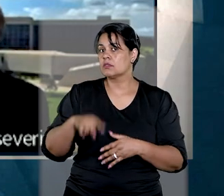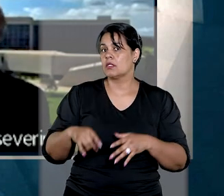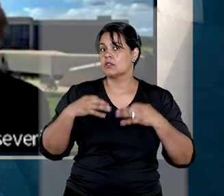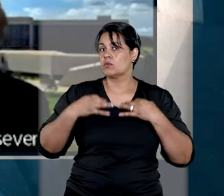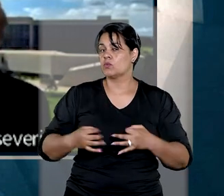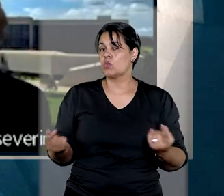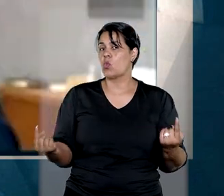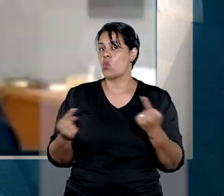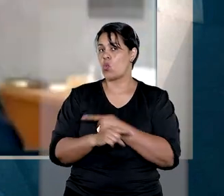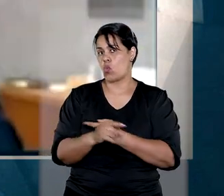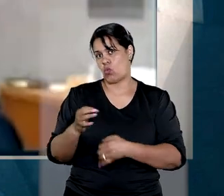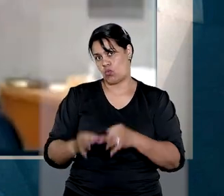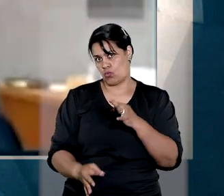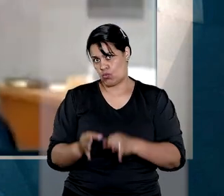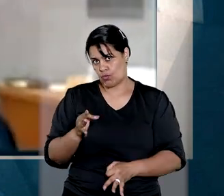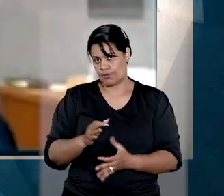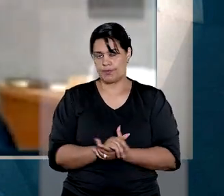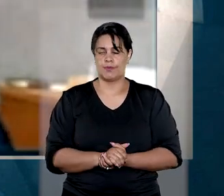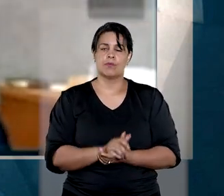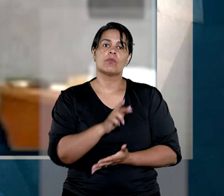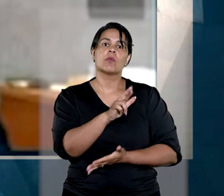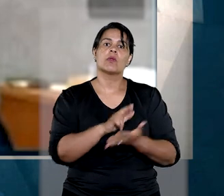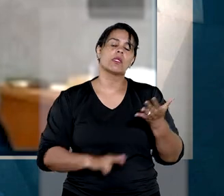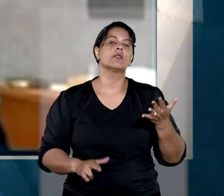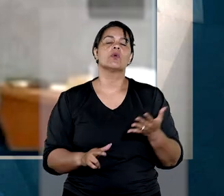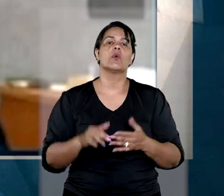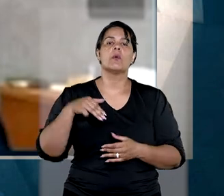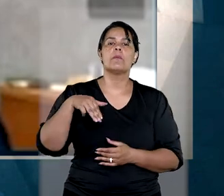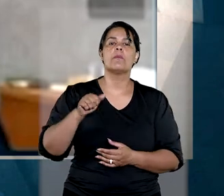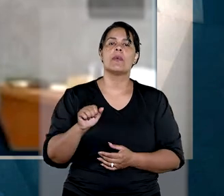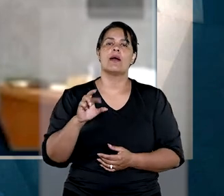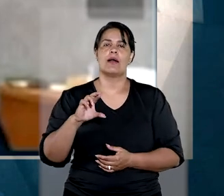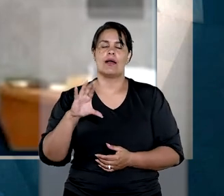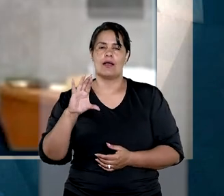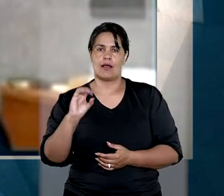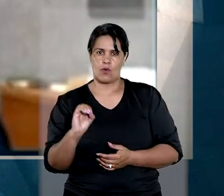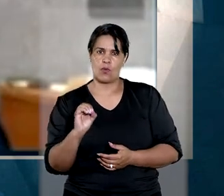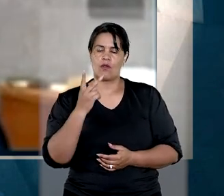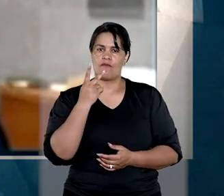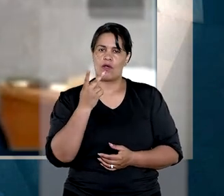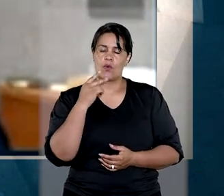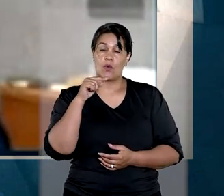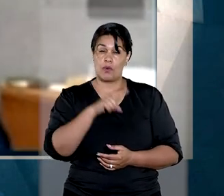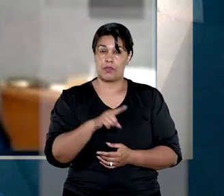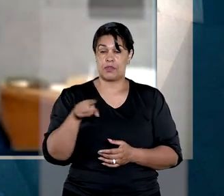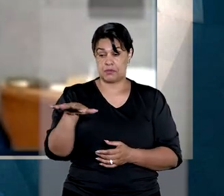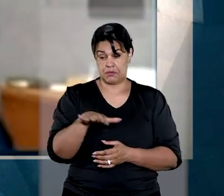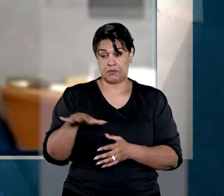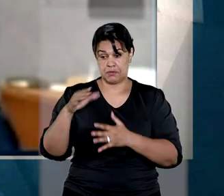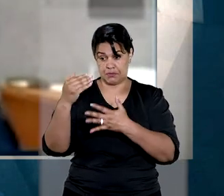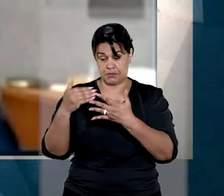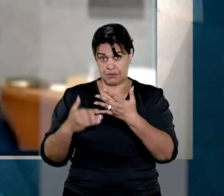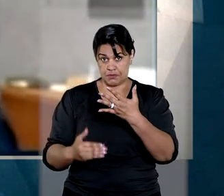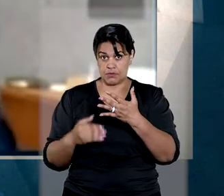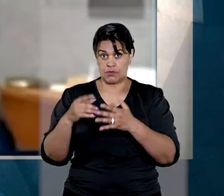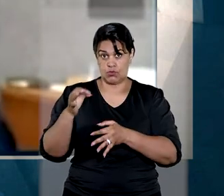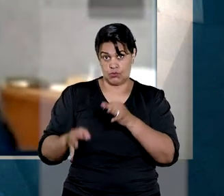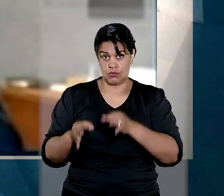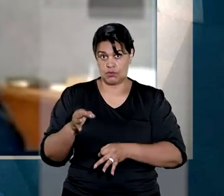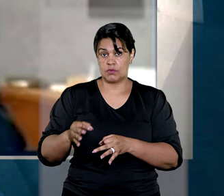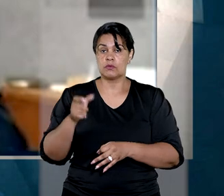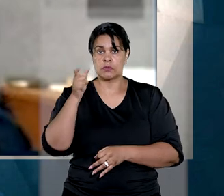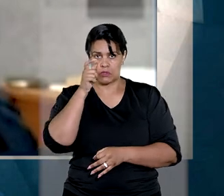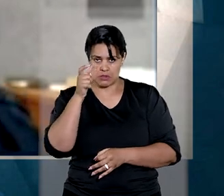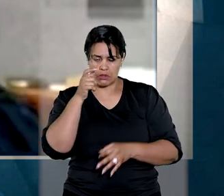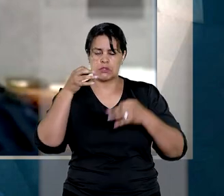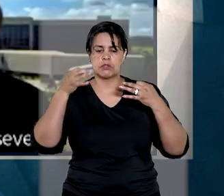antijurídica. O relator, ministro Marco Aurélio Beleze, afirmou que a doutrina considera evidente o interesse jurídico do